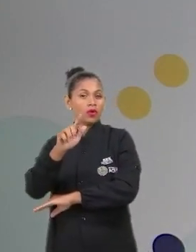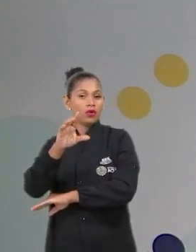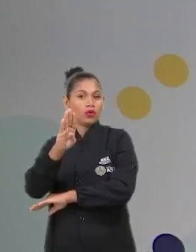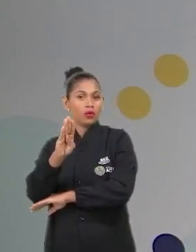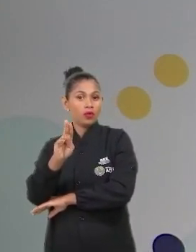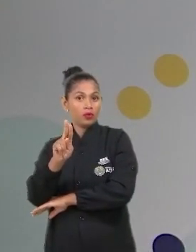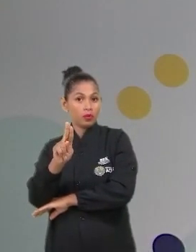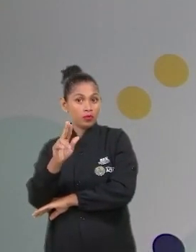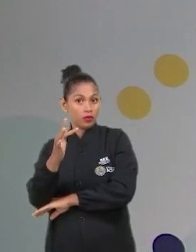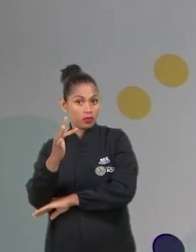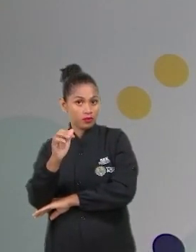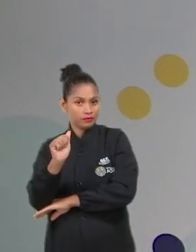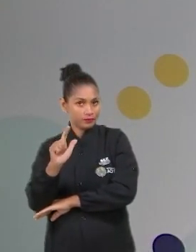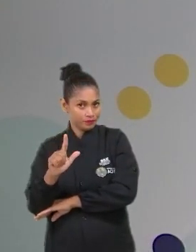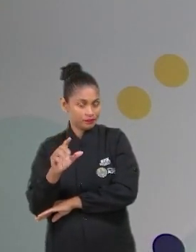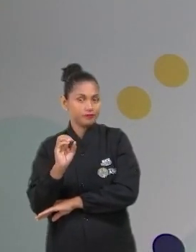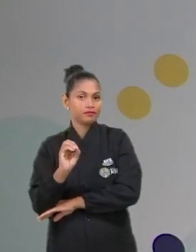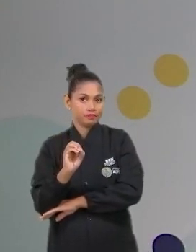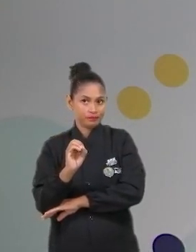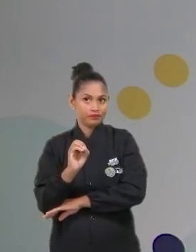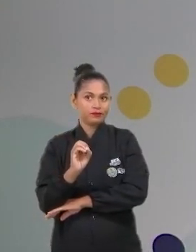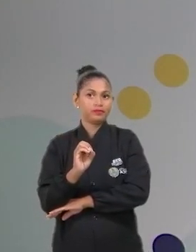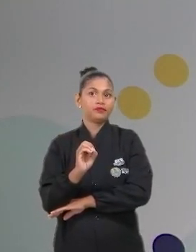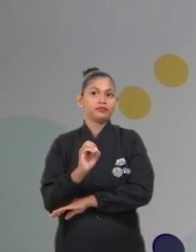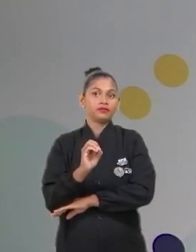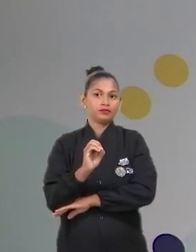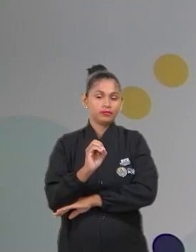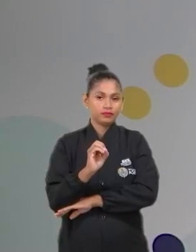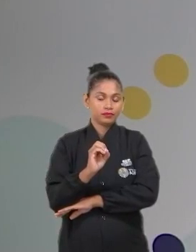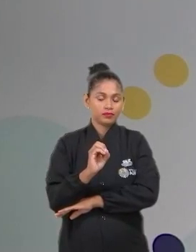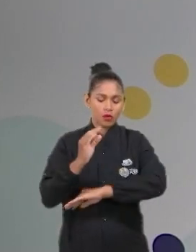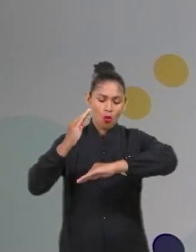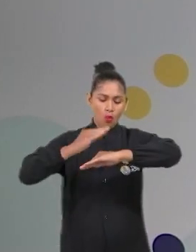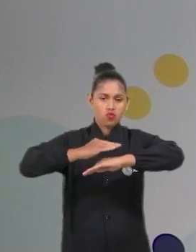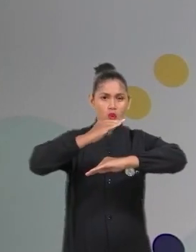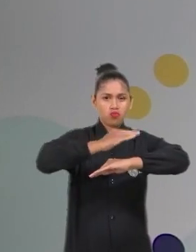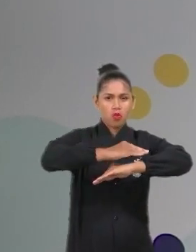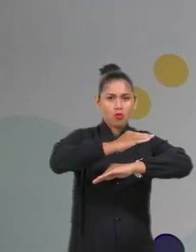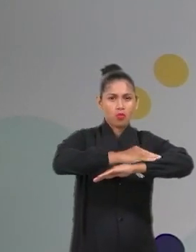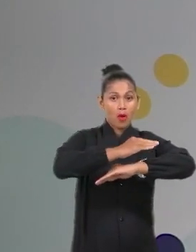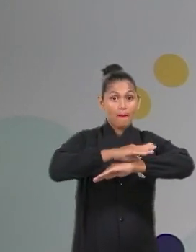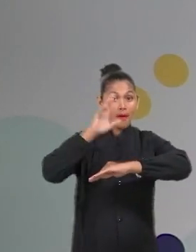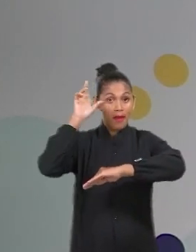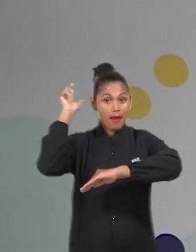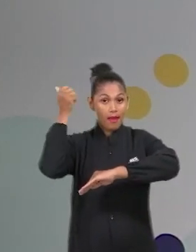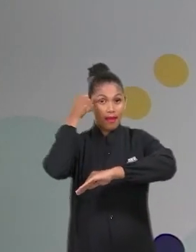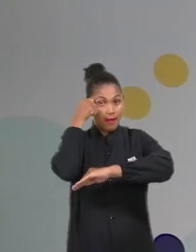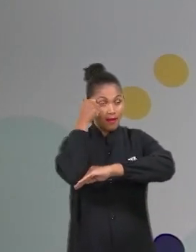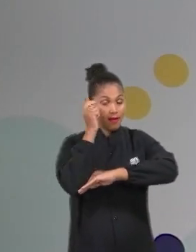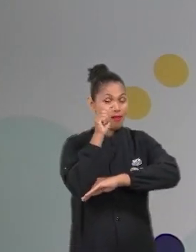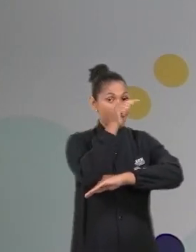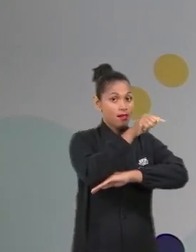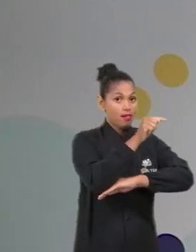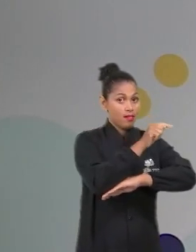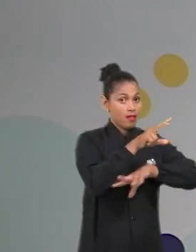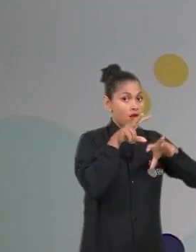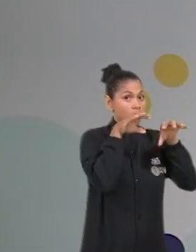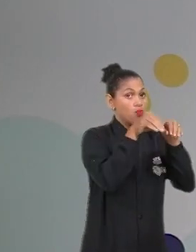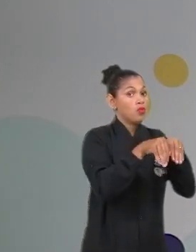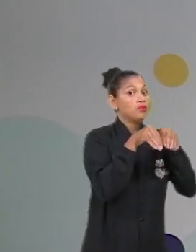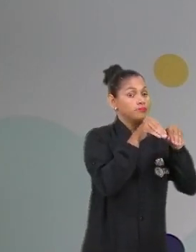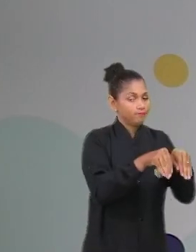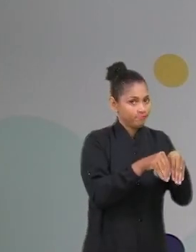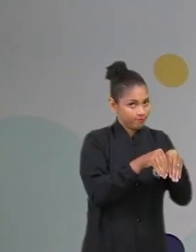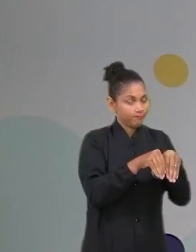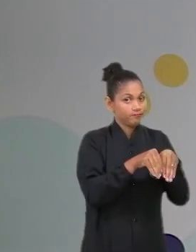isso aí é outra história. Tudo bem? Então, búfalos aqui, sapo africano lá na Austrália, essas são espécies